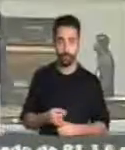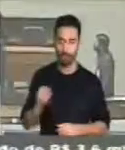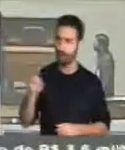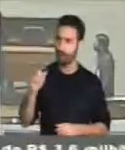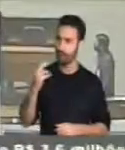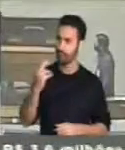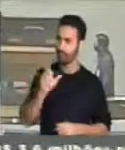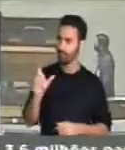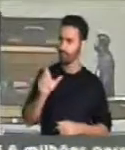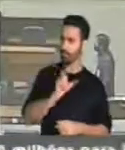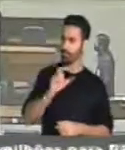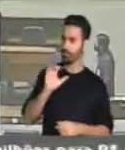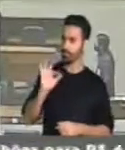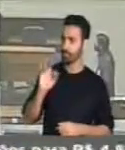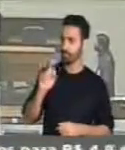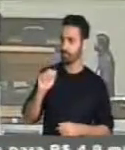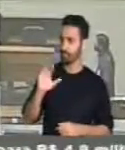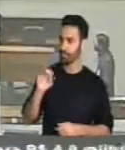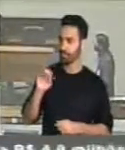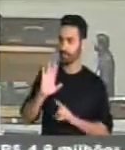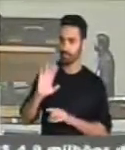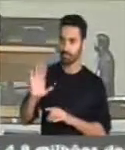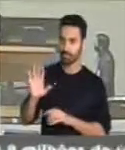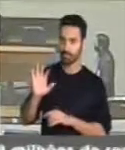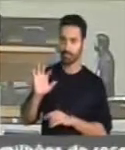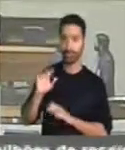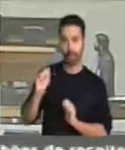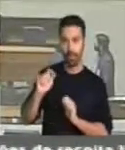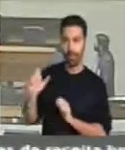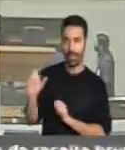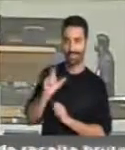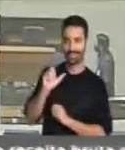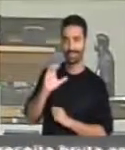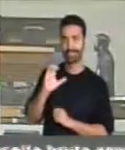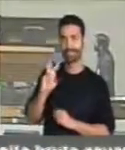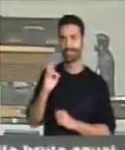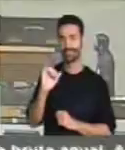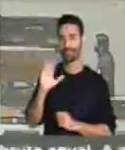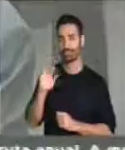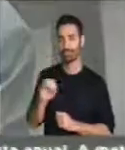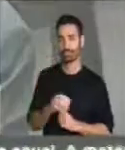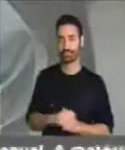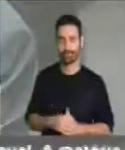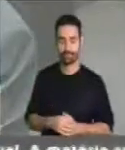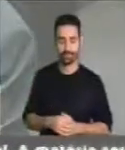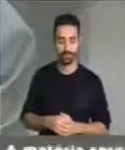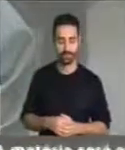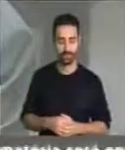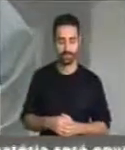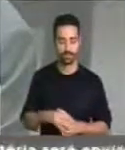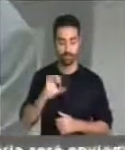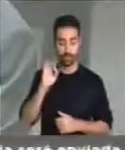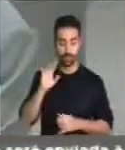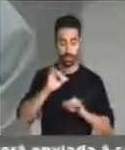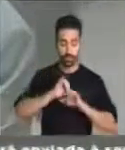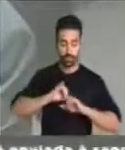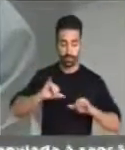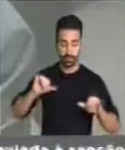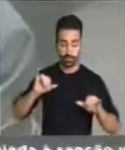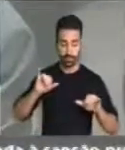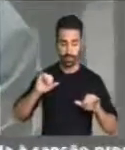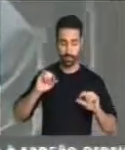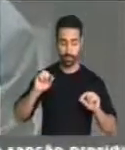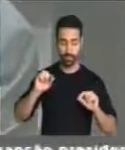Chico Alencar Mas pode ser francista É apenas para registrar aqui nos anais da casa Como lido